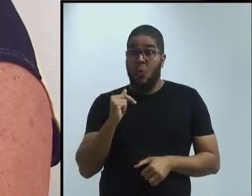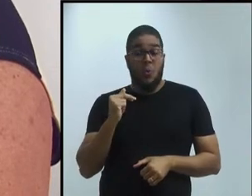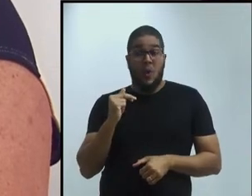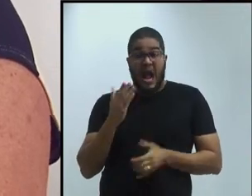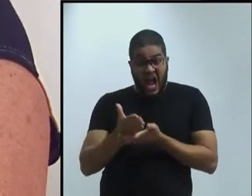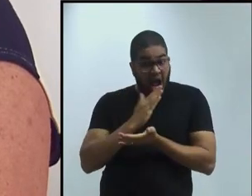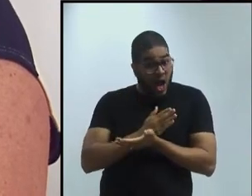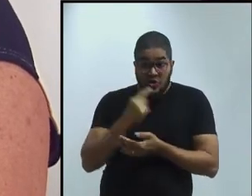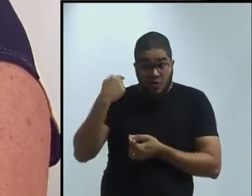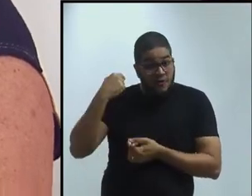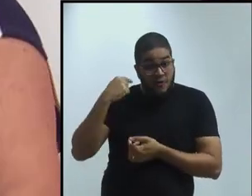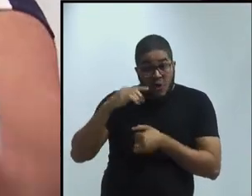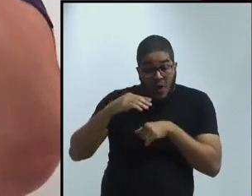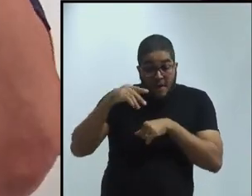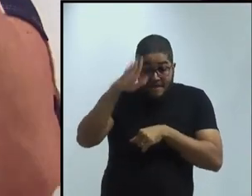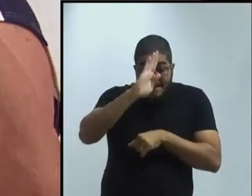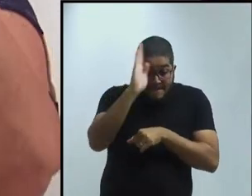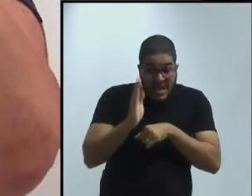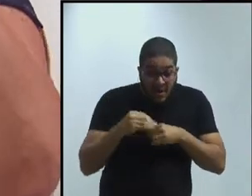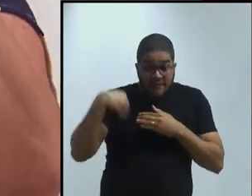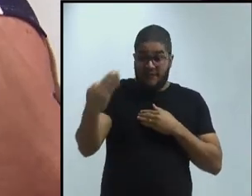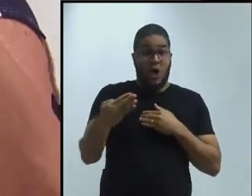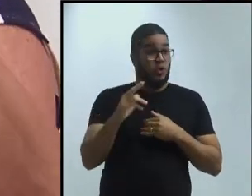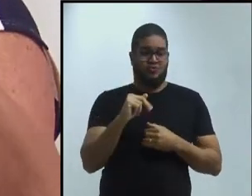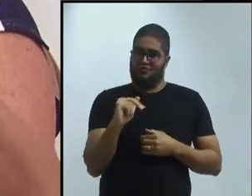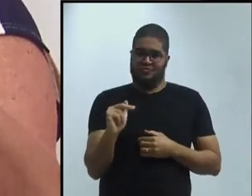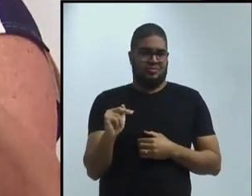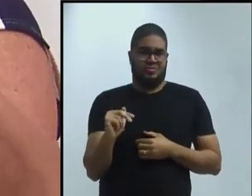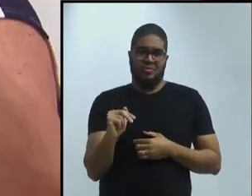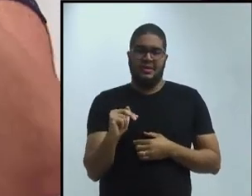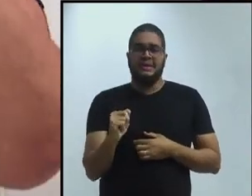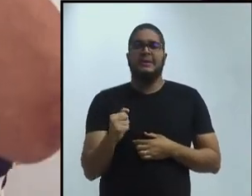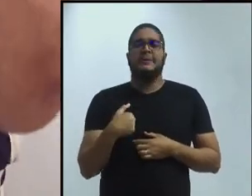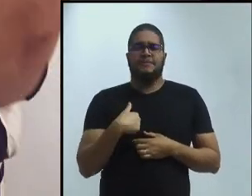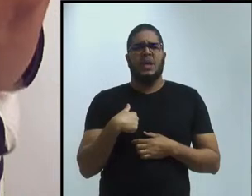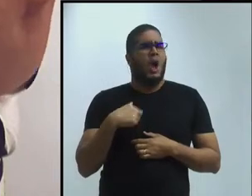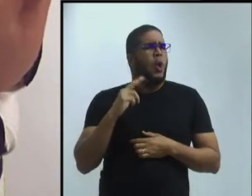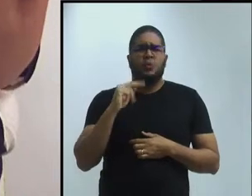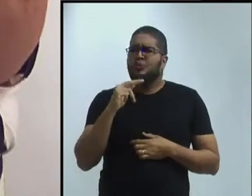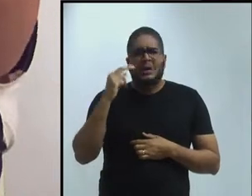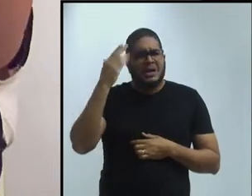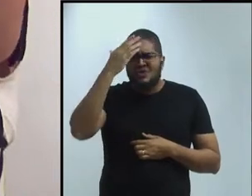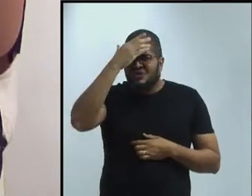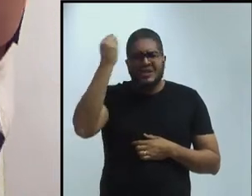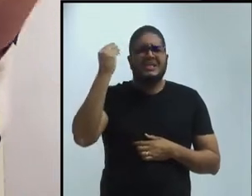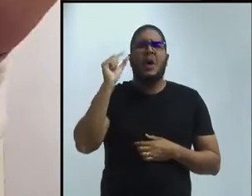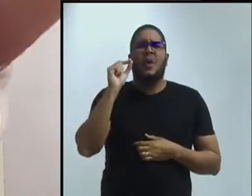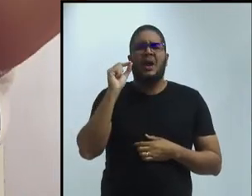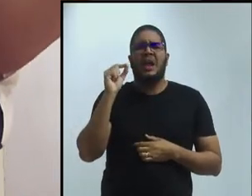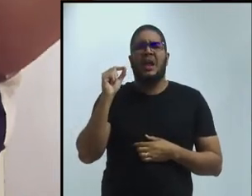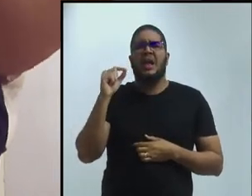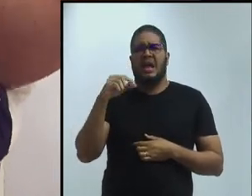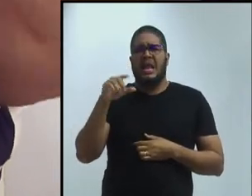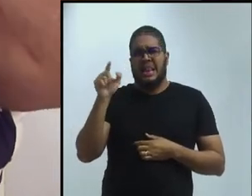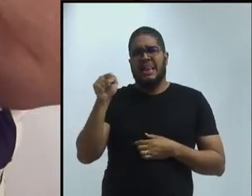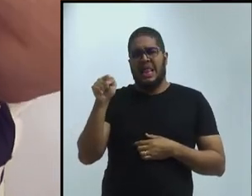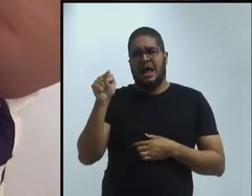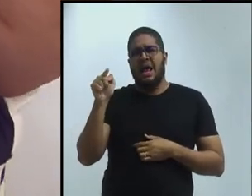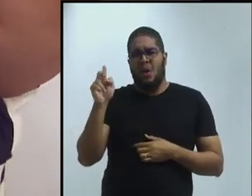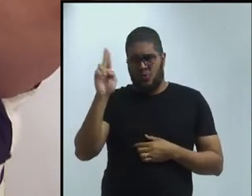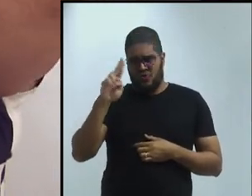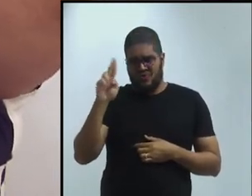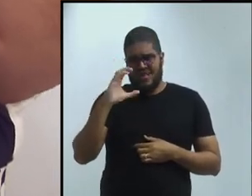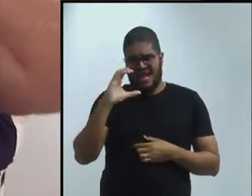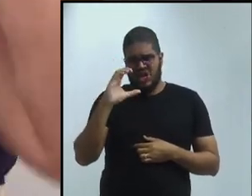esqueço que, e à Universidade do Chile, lá da sala que eu estava, eu via a cordilheira, que é uma das